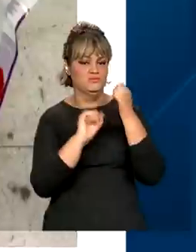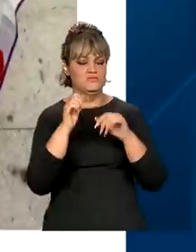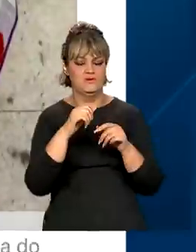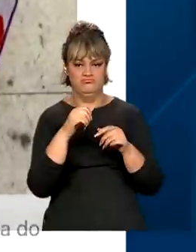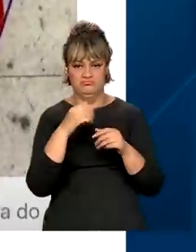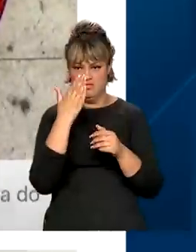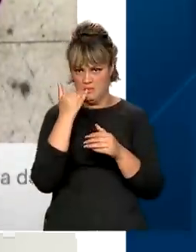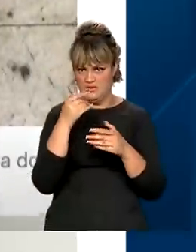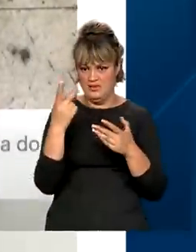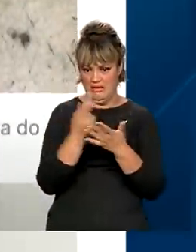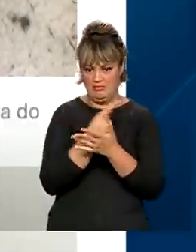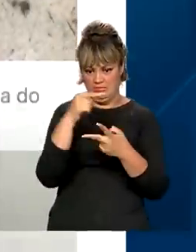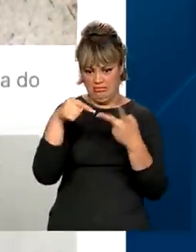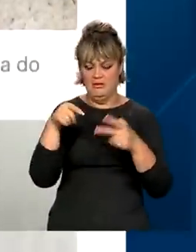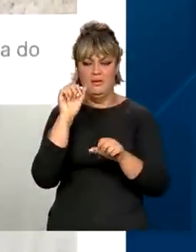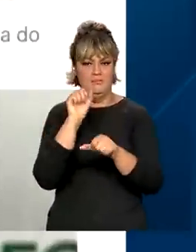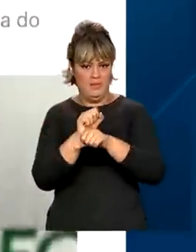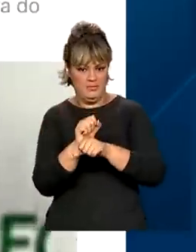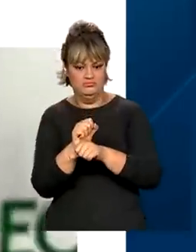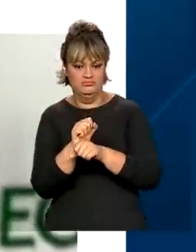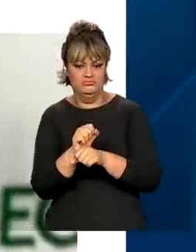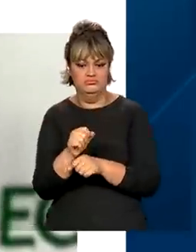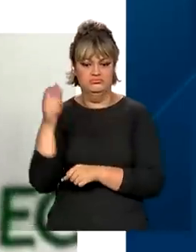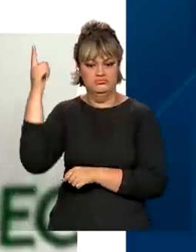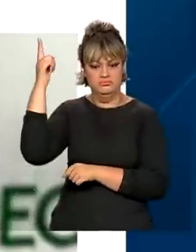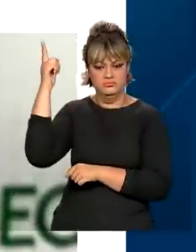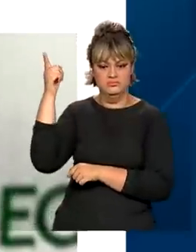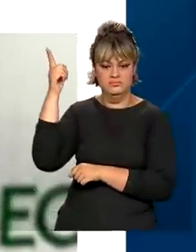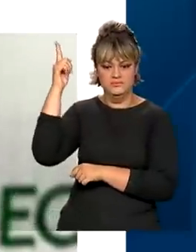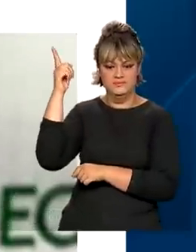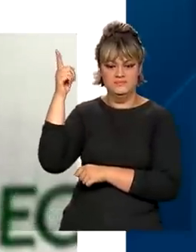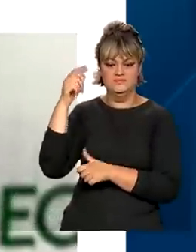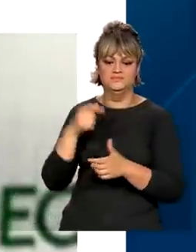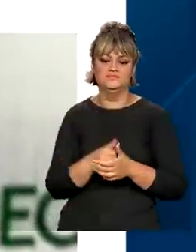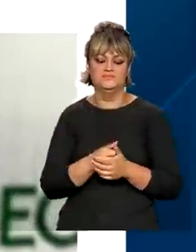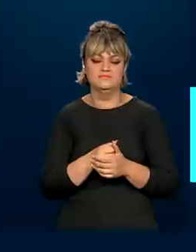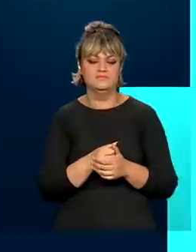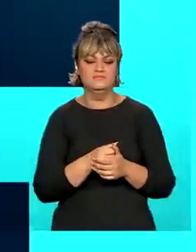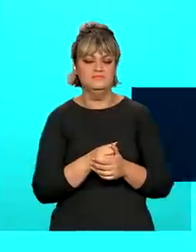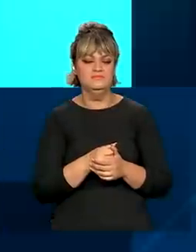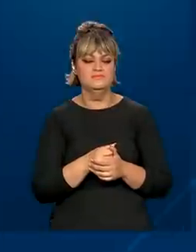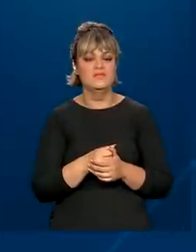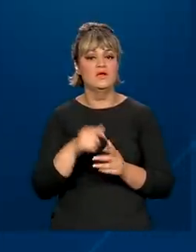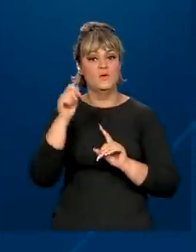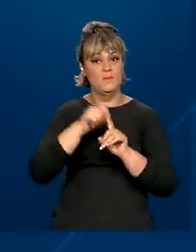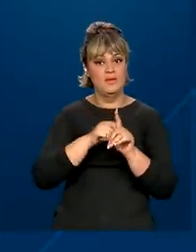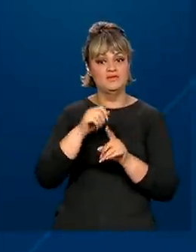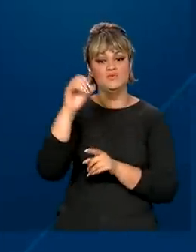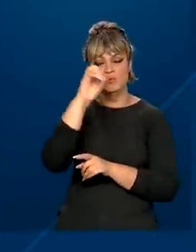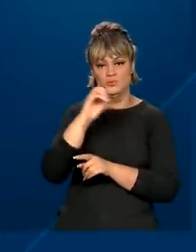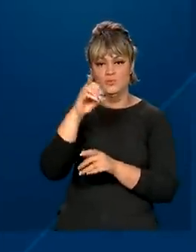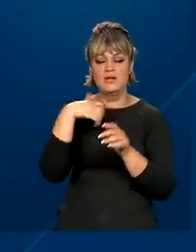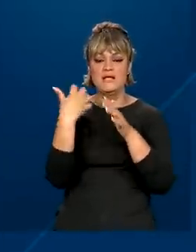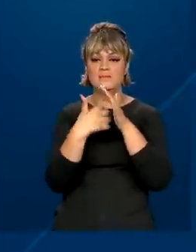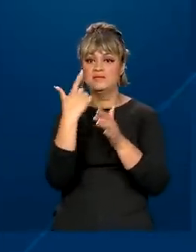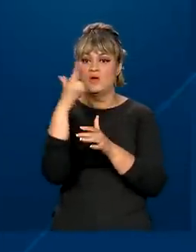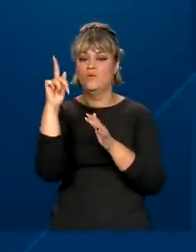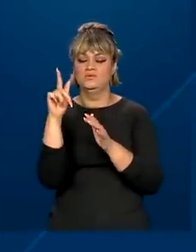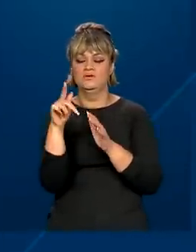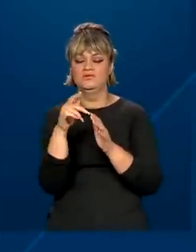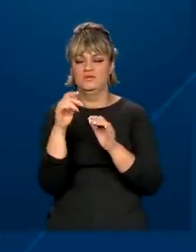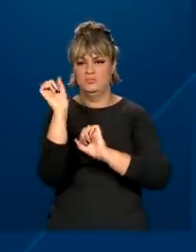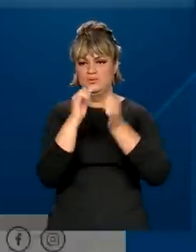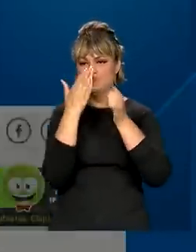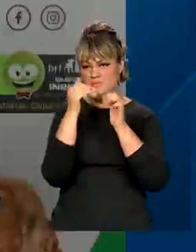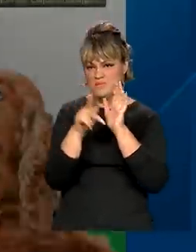produção dos petiscos caninos, Bassar Snack Everyday e Bassar Dental Care. Em outubro, outra empresa de alimentos para